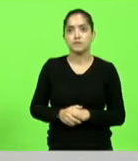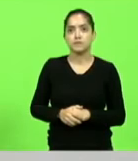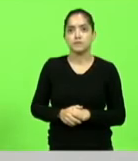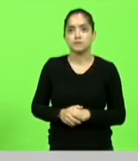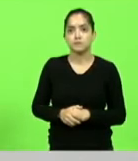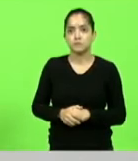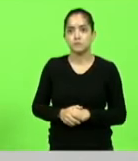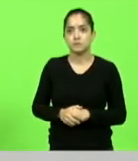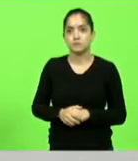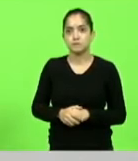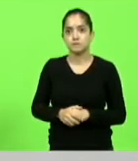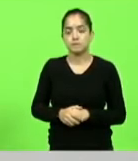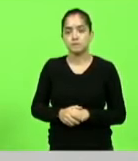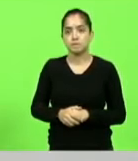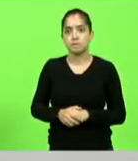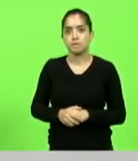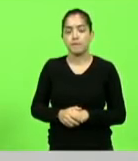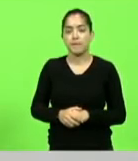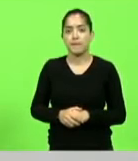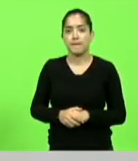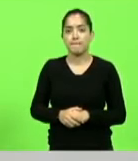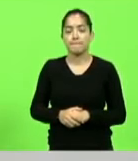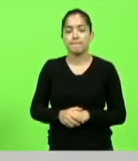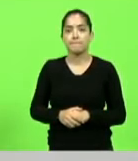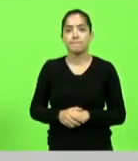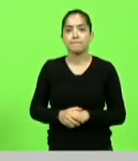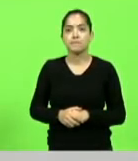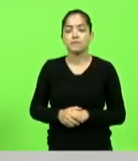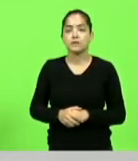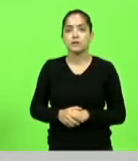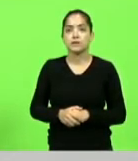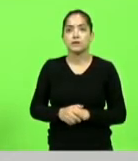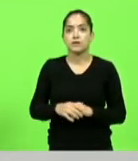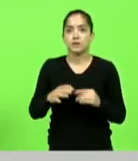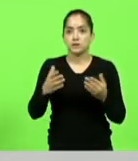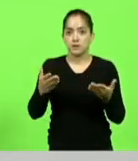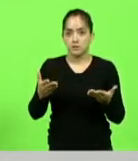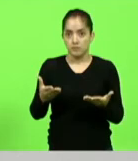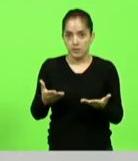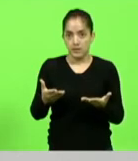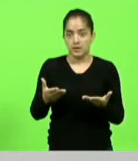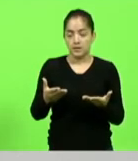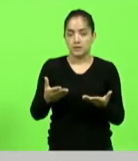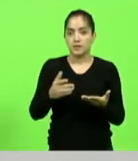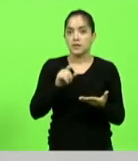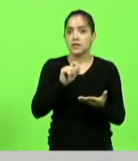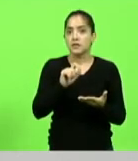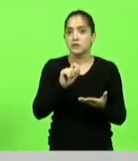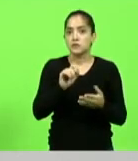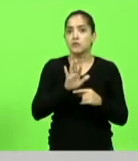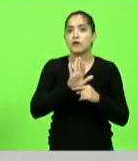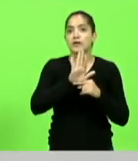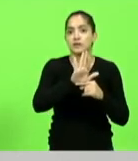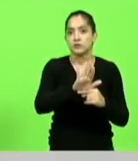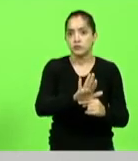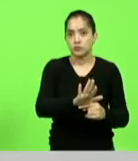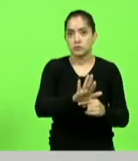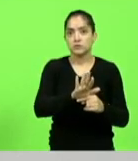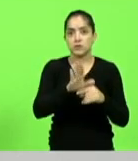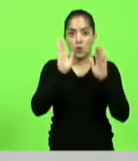Mais dois minutos deputada Obrigada Então esta ferramenta que se chama